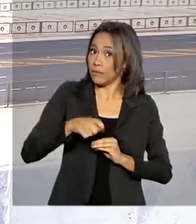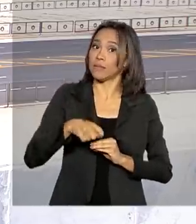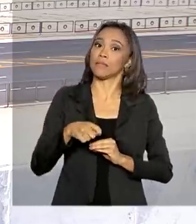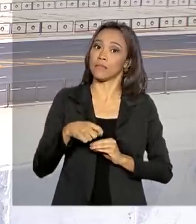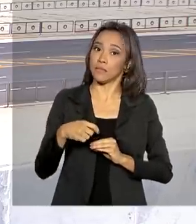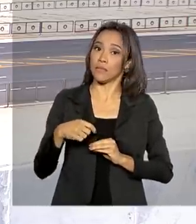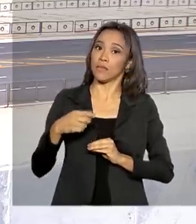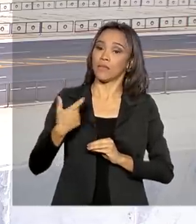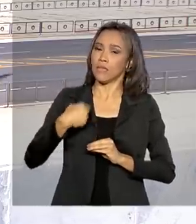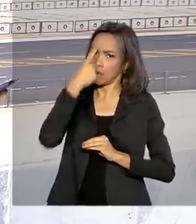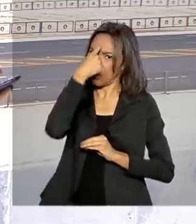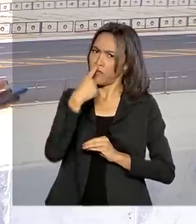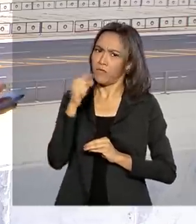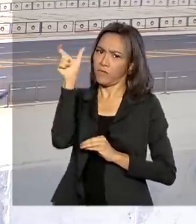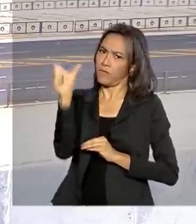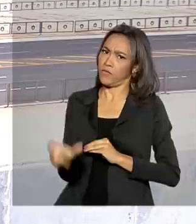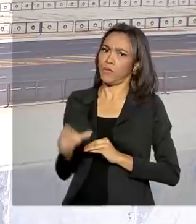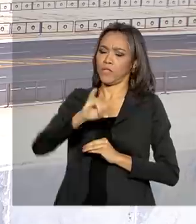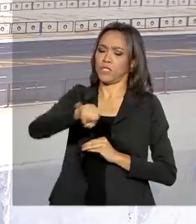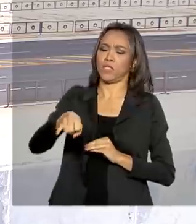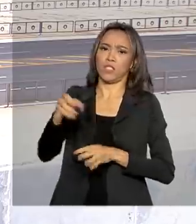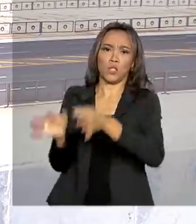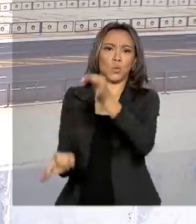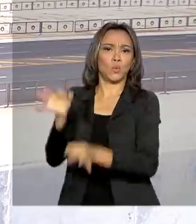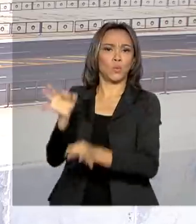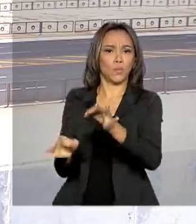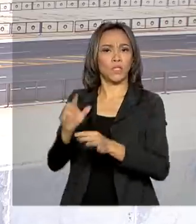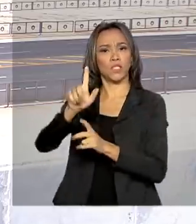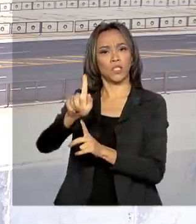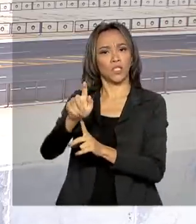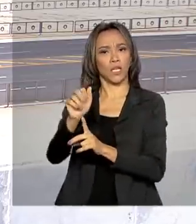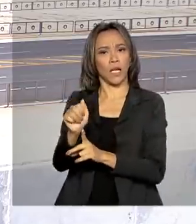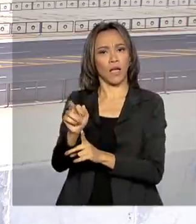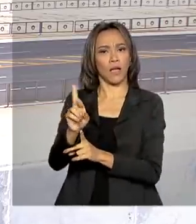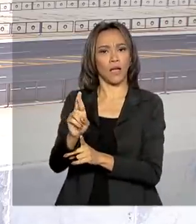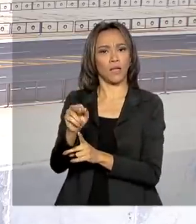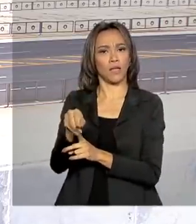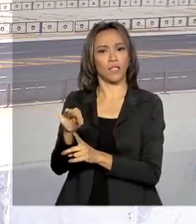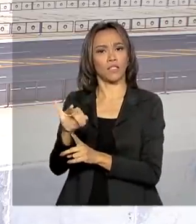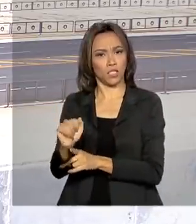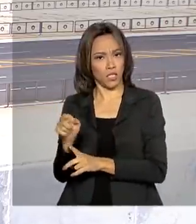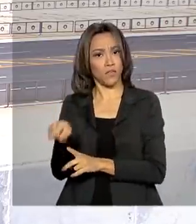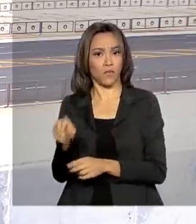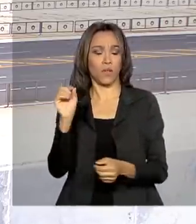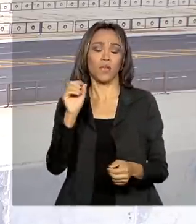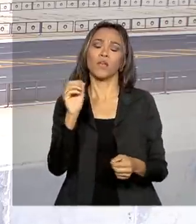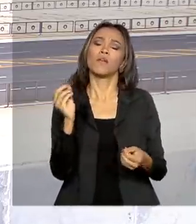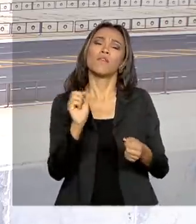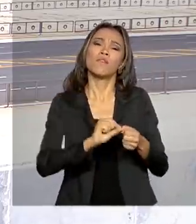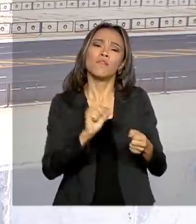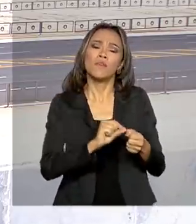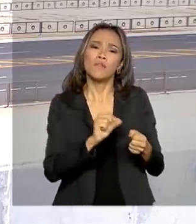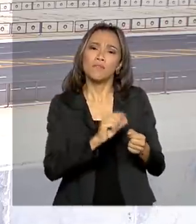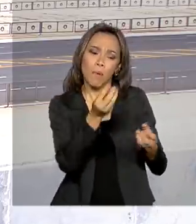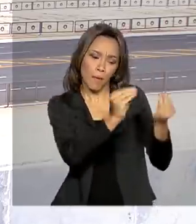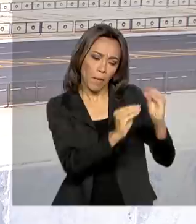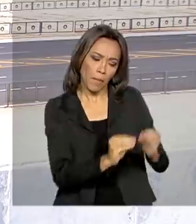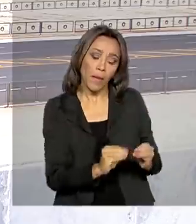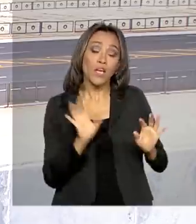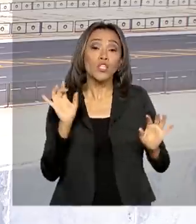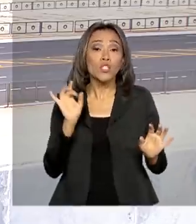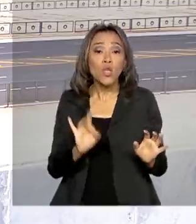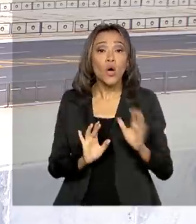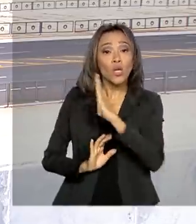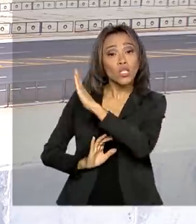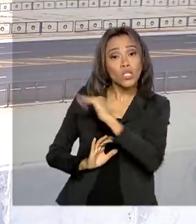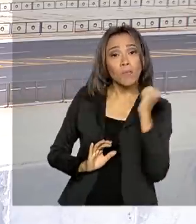do Juiz de Garantias que foi criado pelo Congresso dentro do pacote anticrime. Ele ainda decidiu que esse juiz só seria convocado